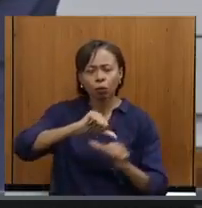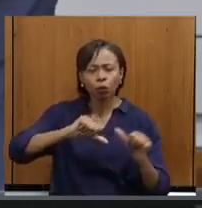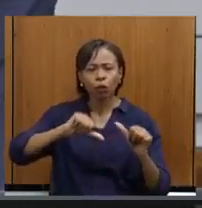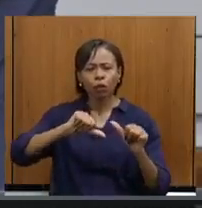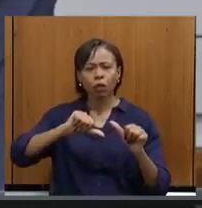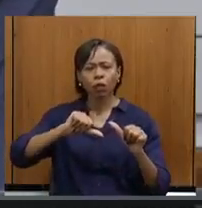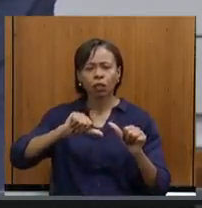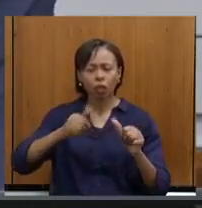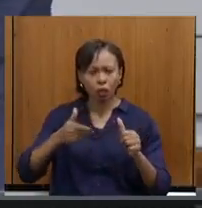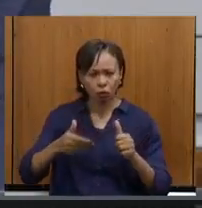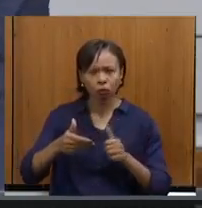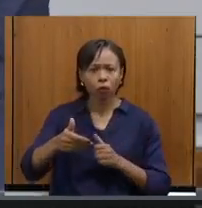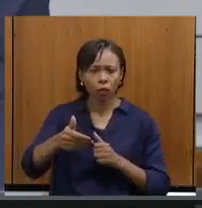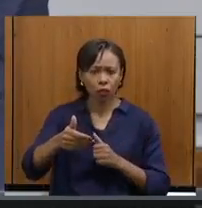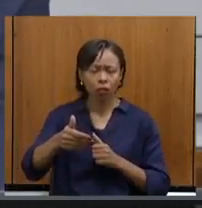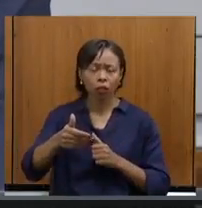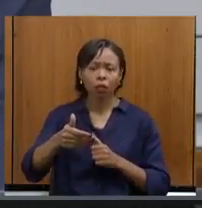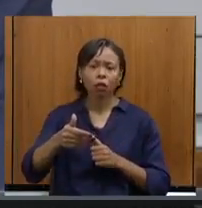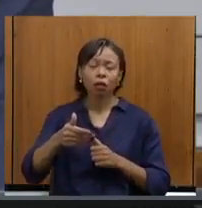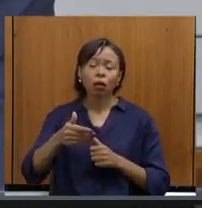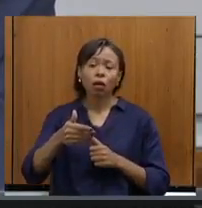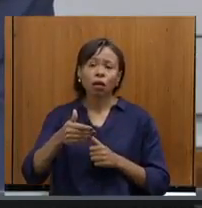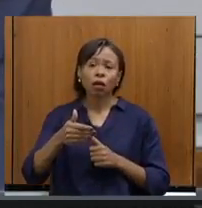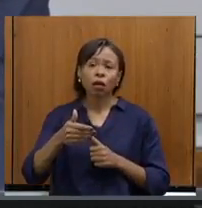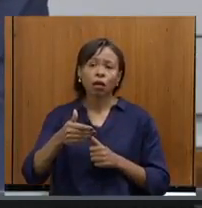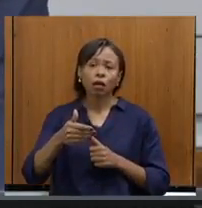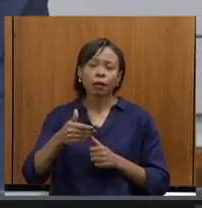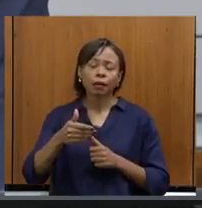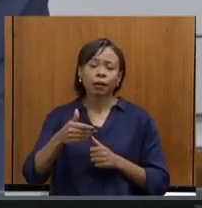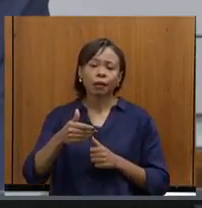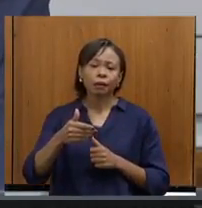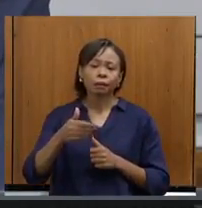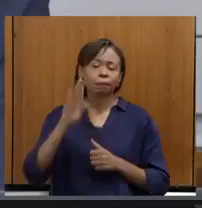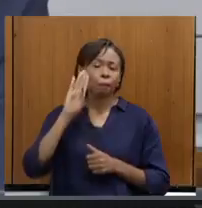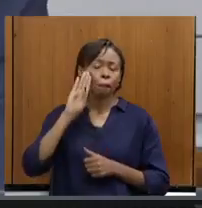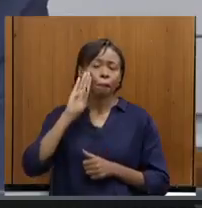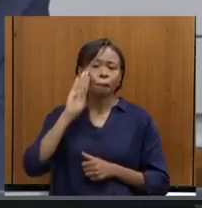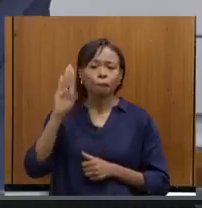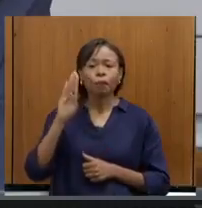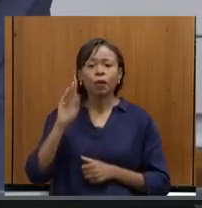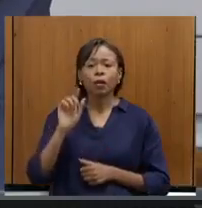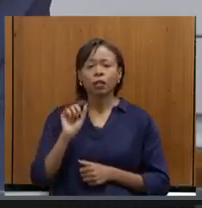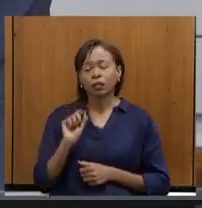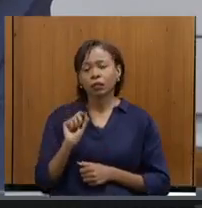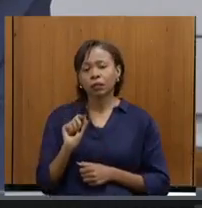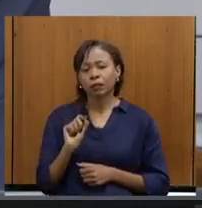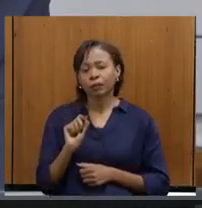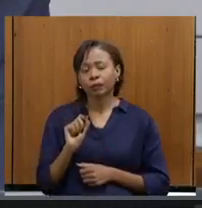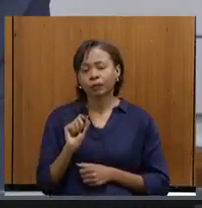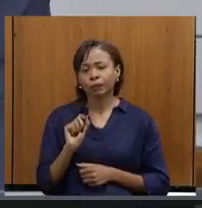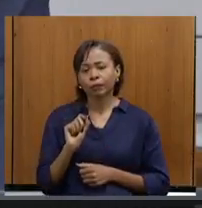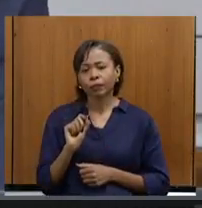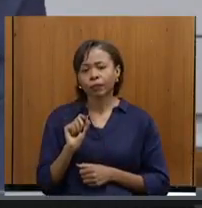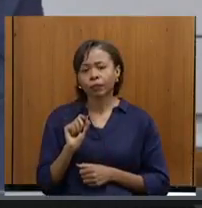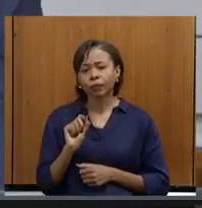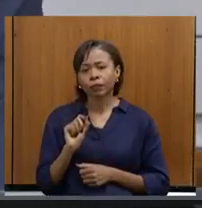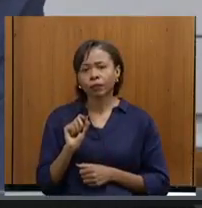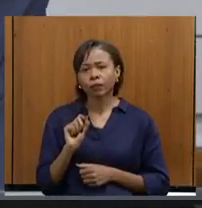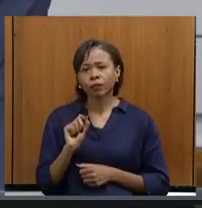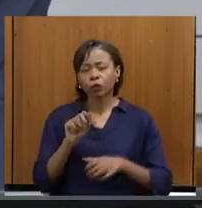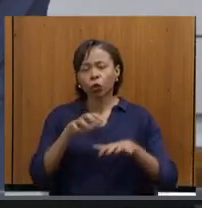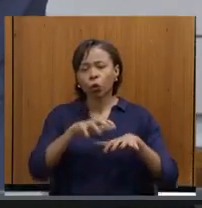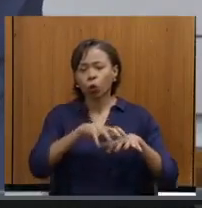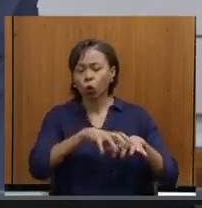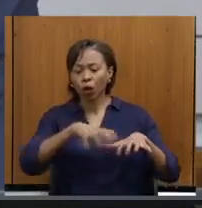feita agora, que estará acontecendo agora, principalmente, através do Decentra